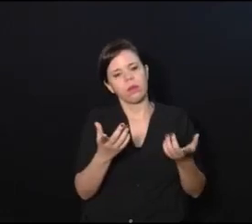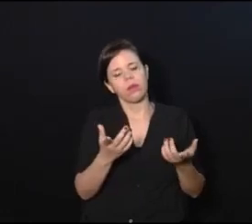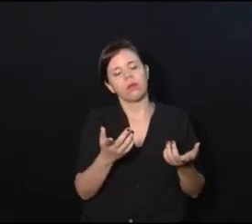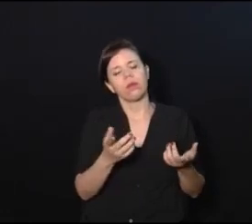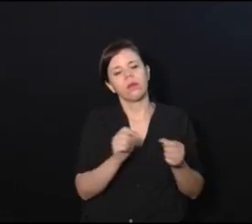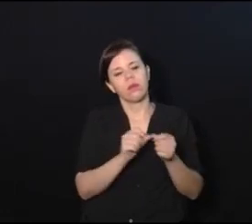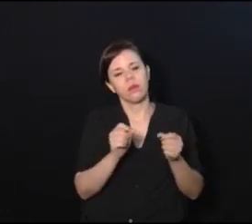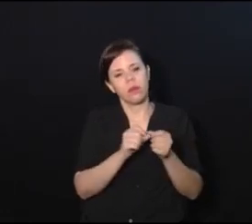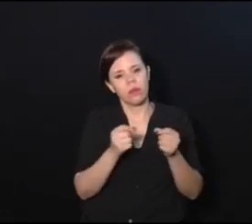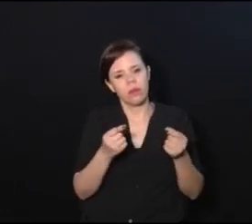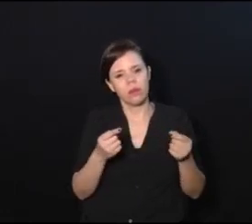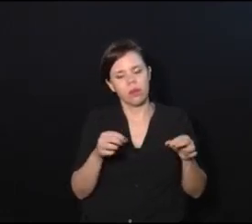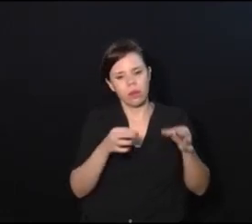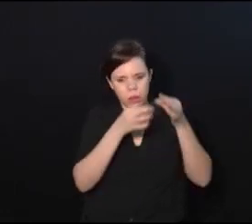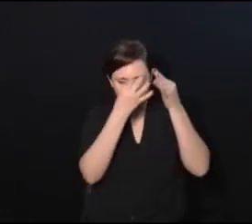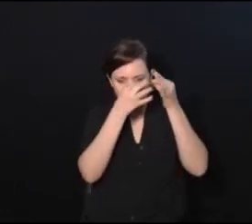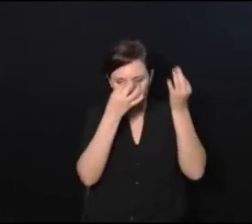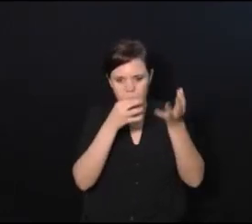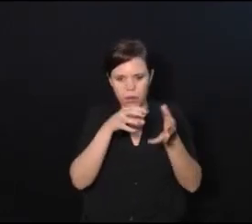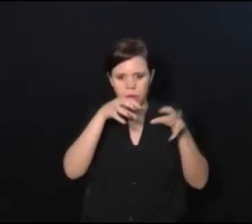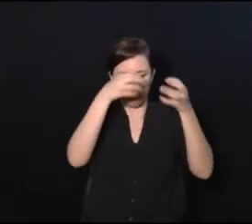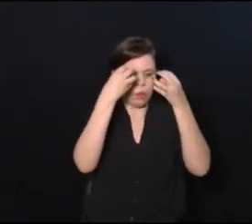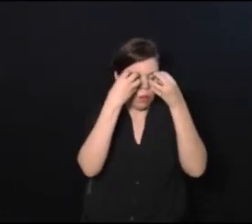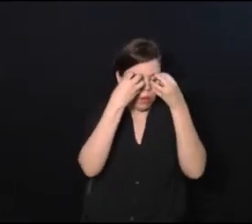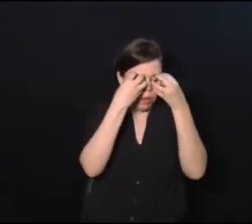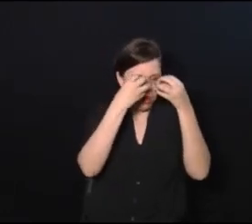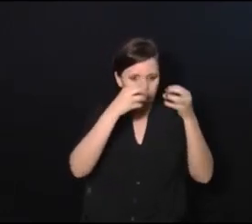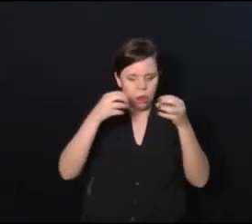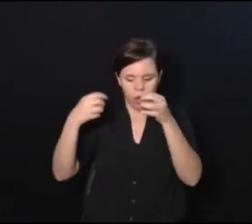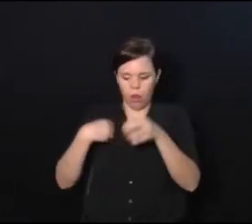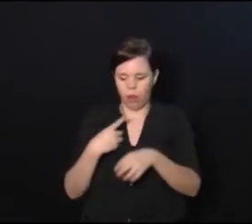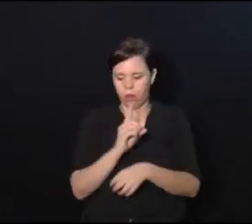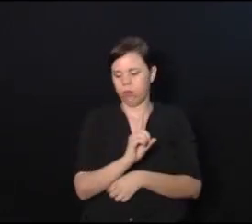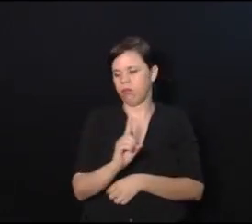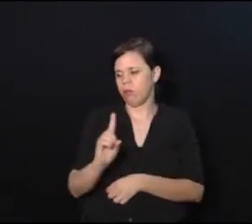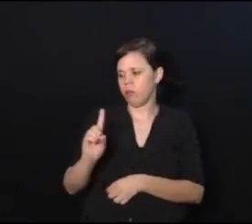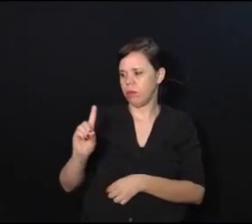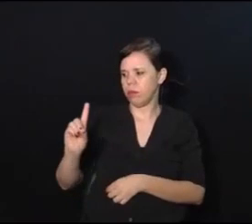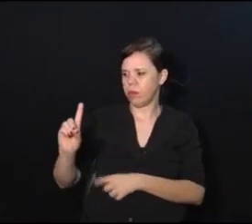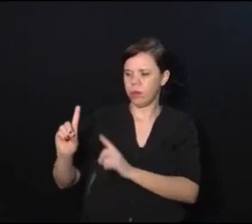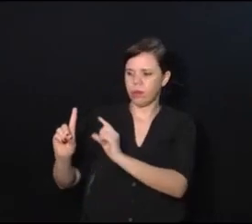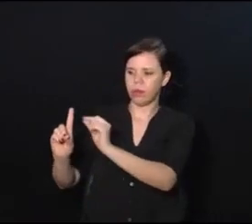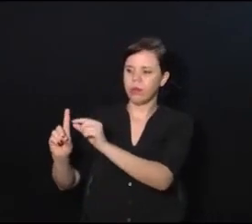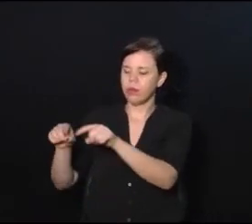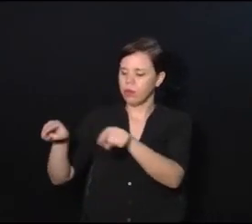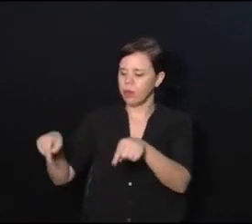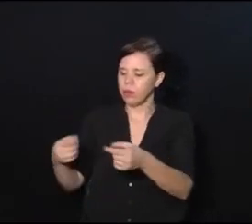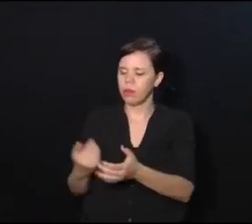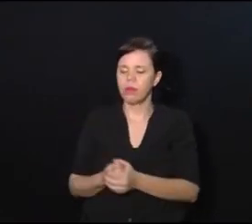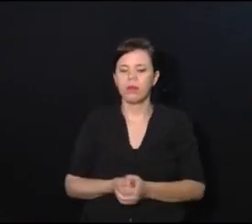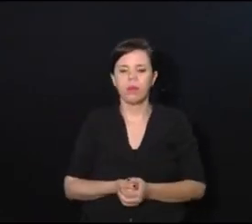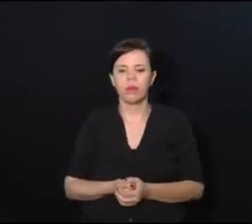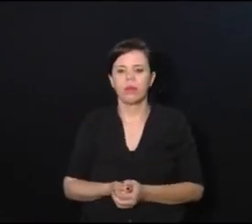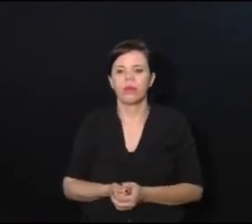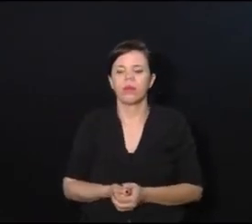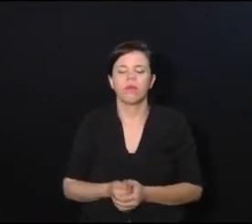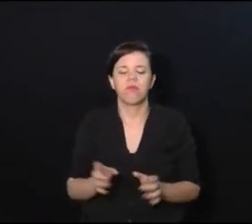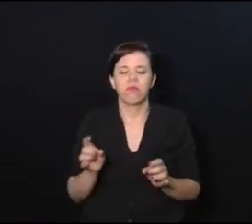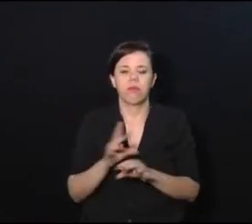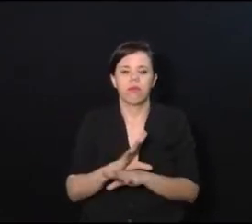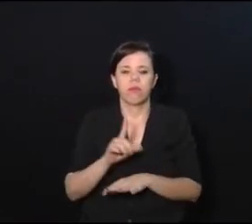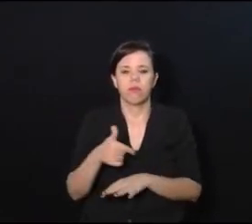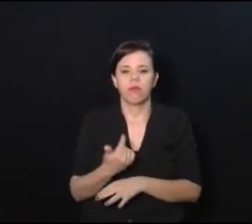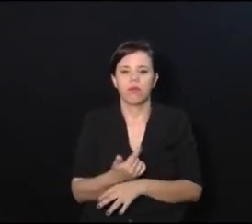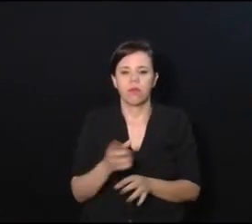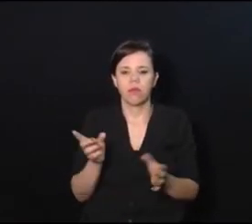eles foram esvaziar o olho para retirar e tal, aí eu saí da sala, que já tinha passado a minha parte, e pronto, depois se